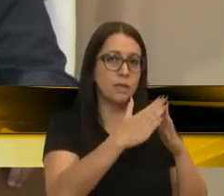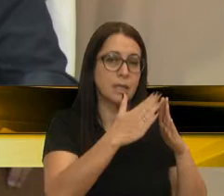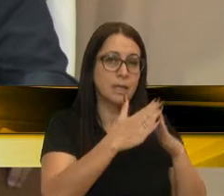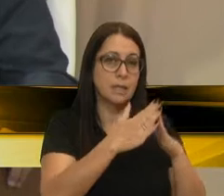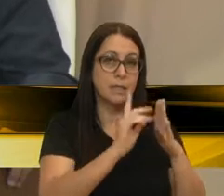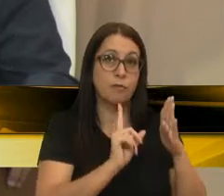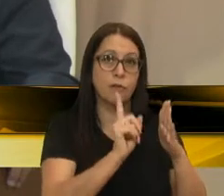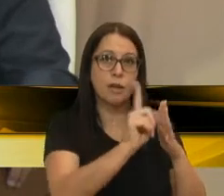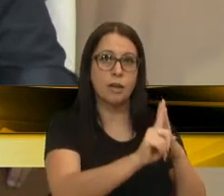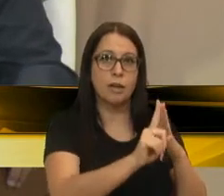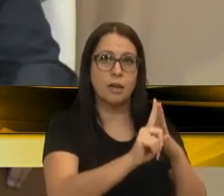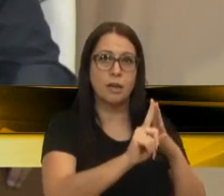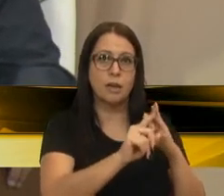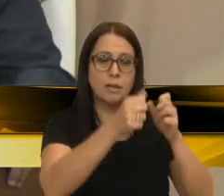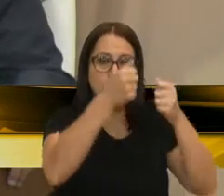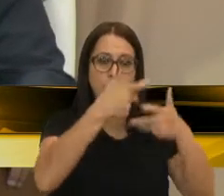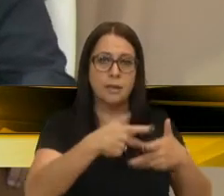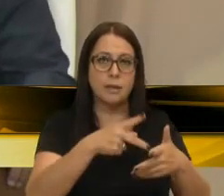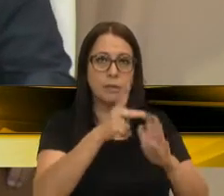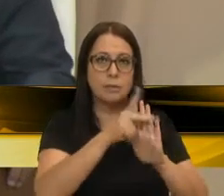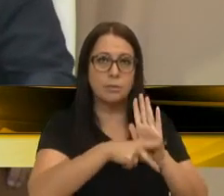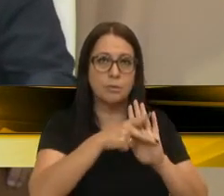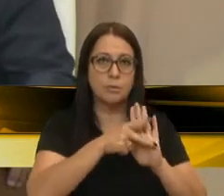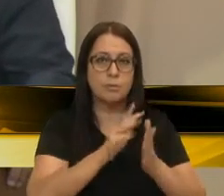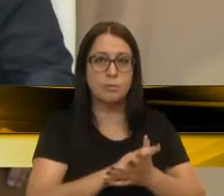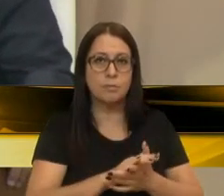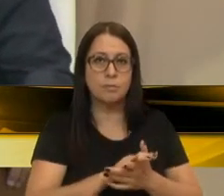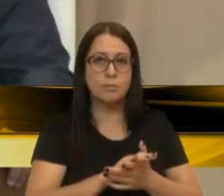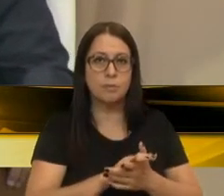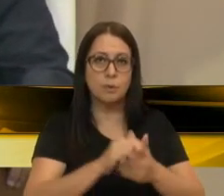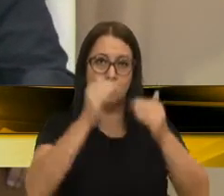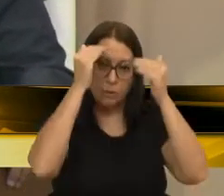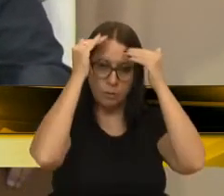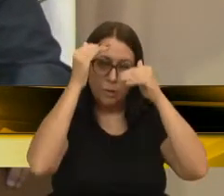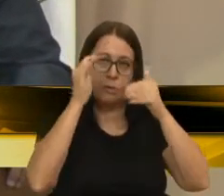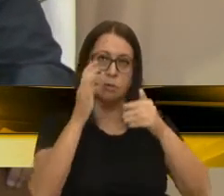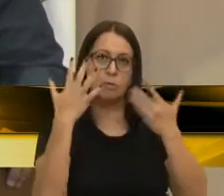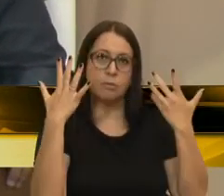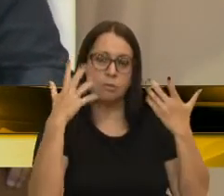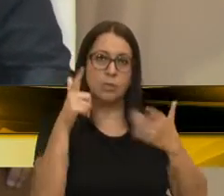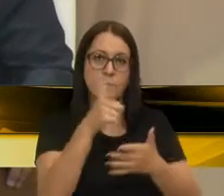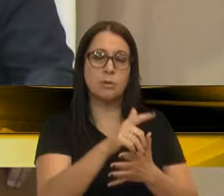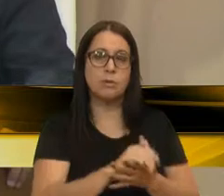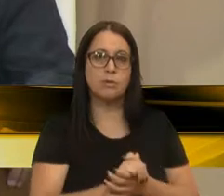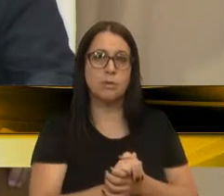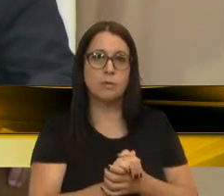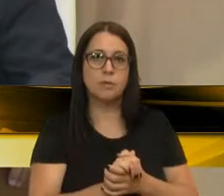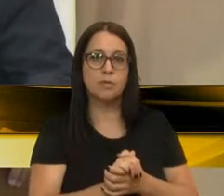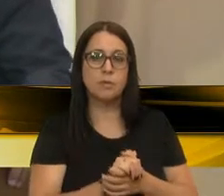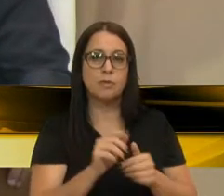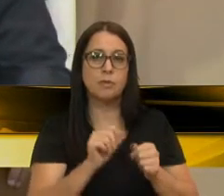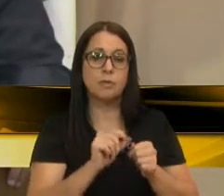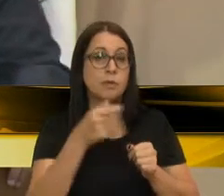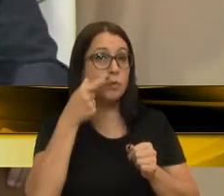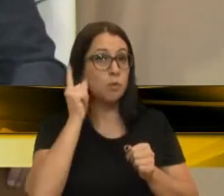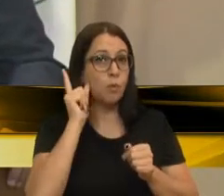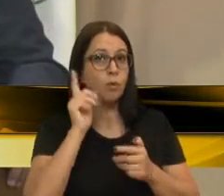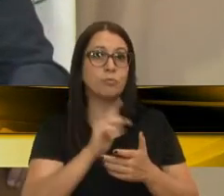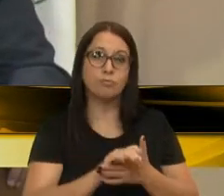foi lá e esplanou o seu projeto. Então, vereador Périco, meus respeitos, meus parabéns à vossa excelência por o que fez ontem,